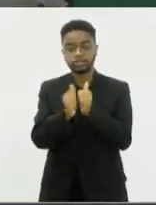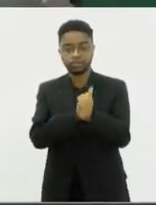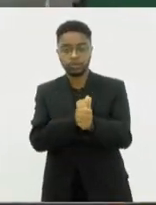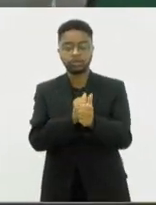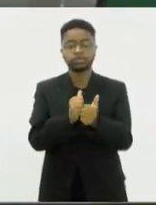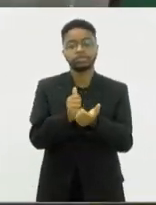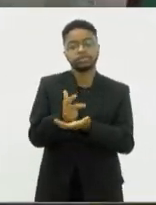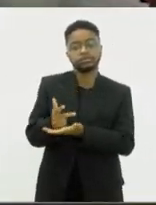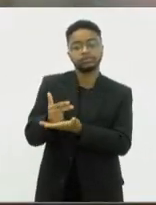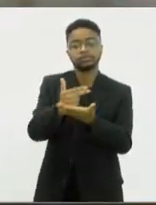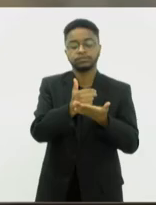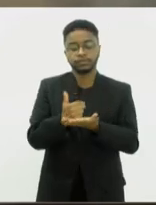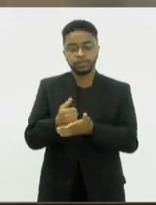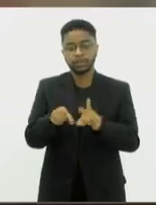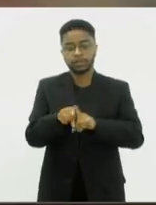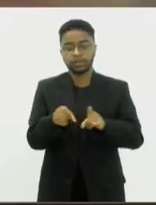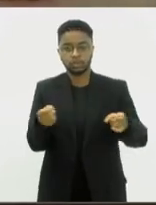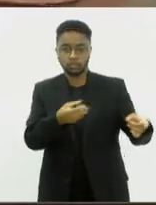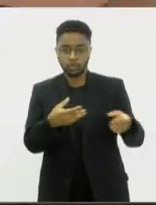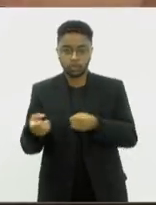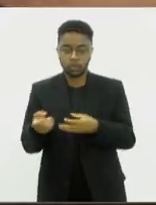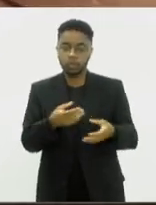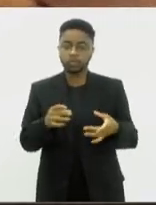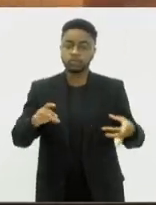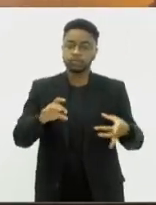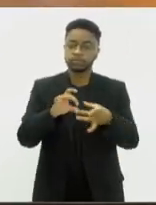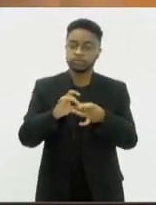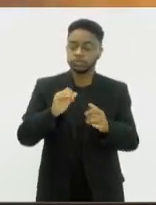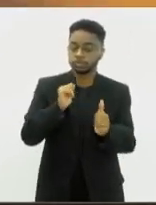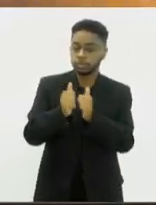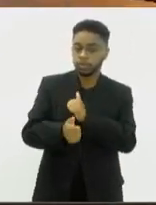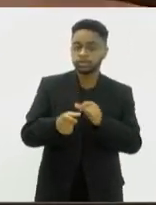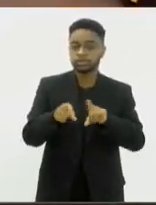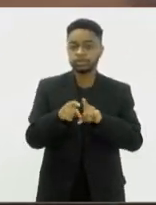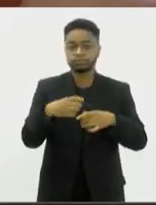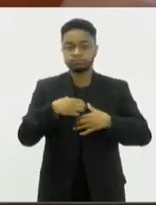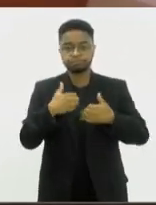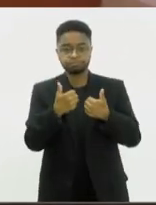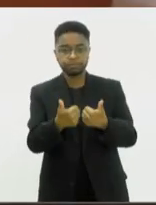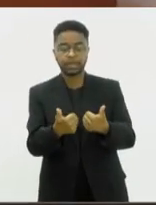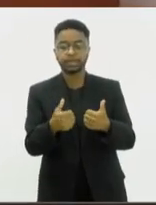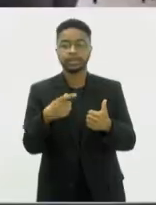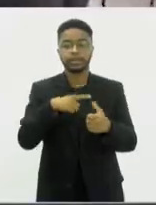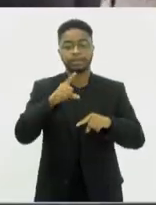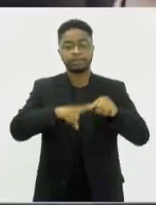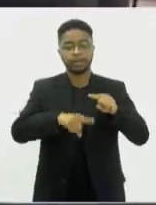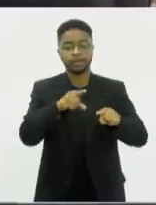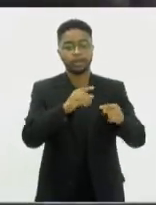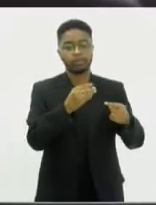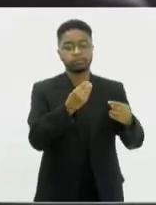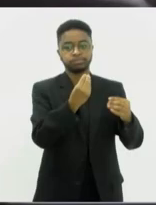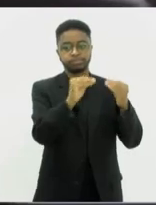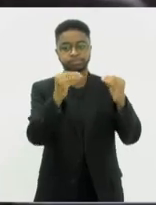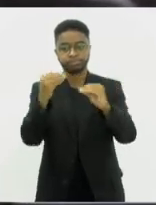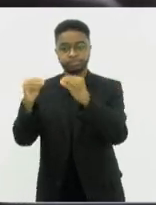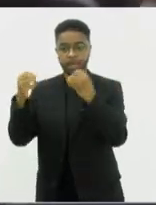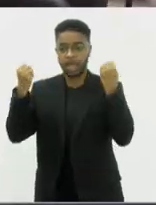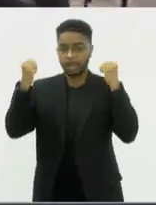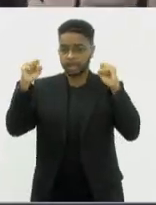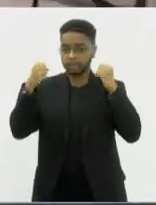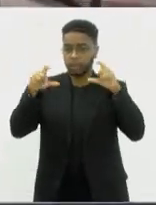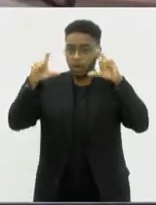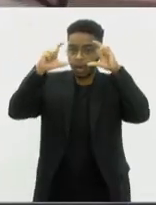com o melhor do design italiano aplicado ao esporte e ao bem-estar. Entre os produtos expostos, equipamentos esportivos de academia, óculos,